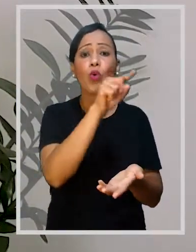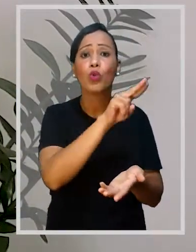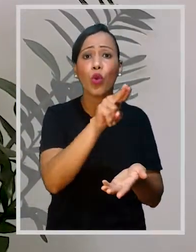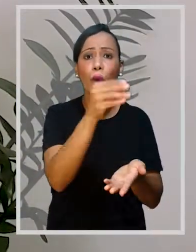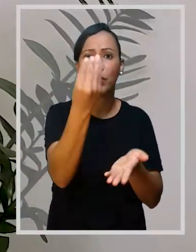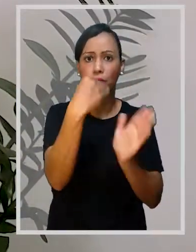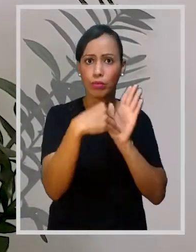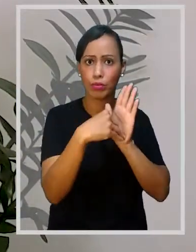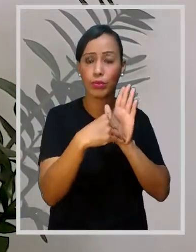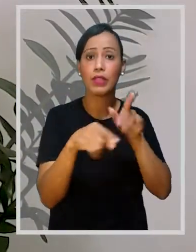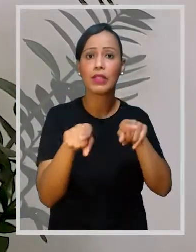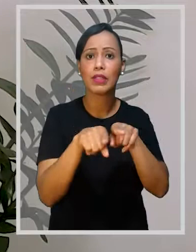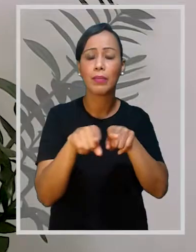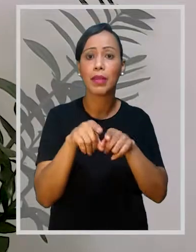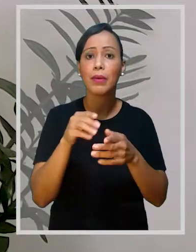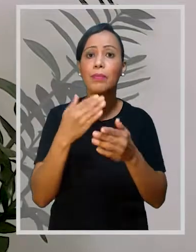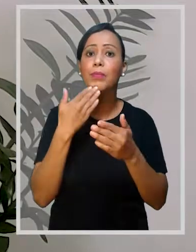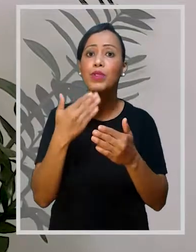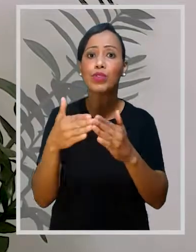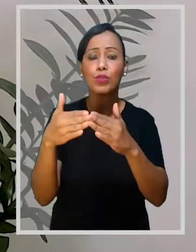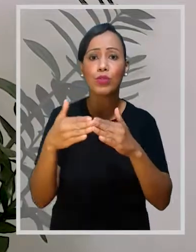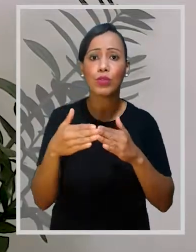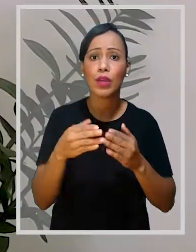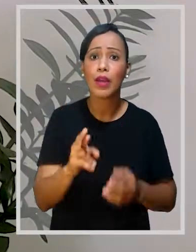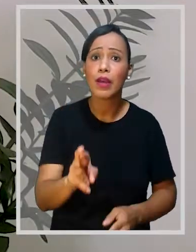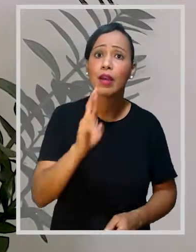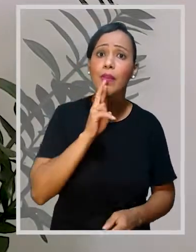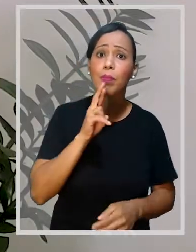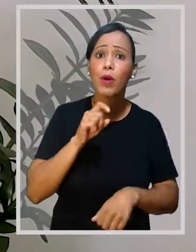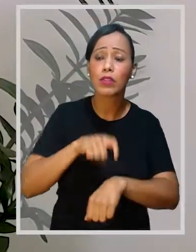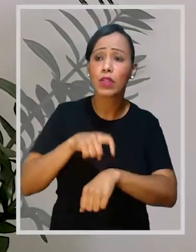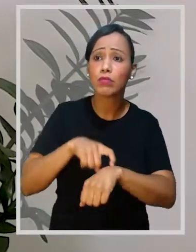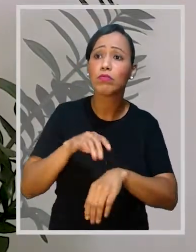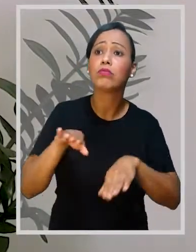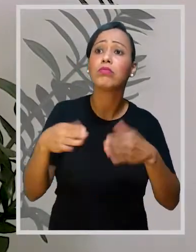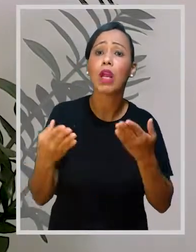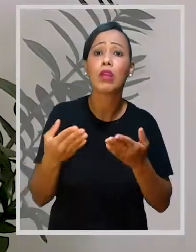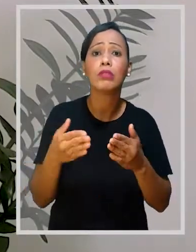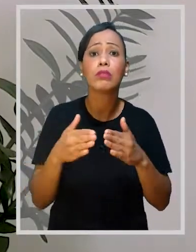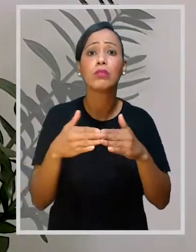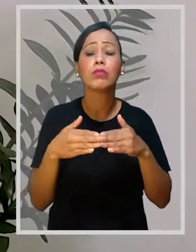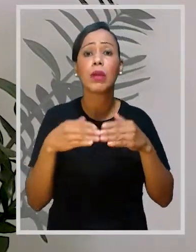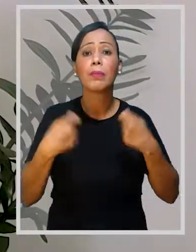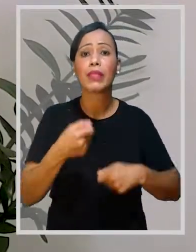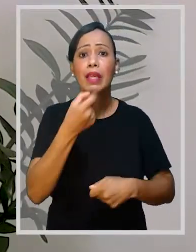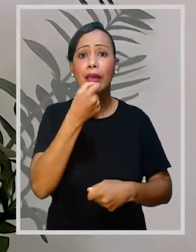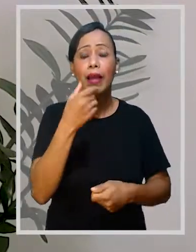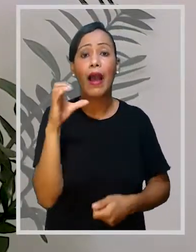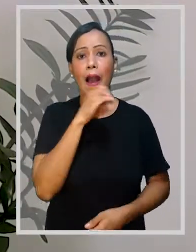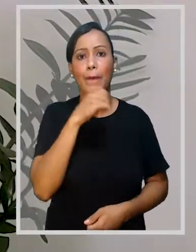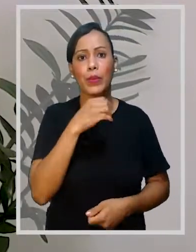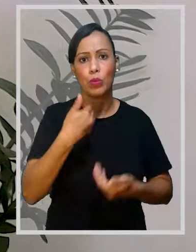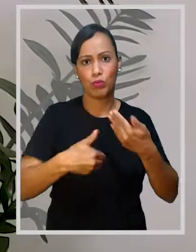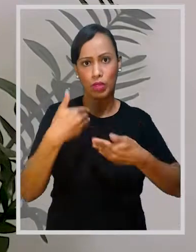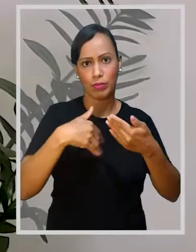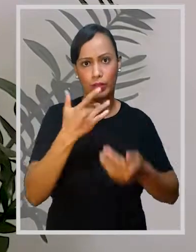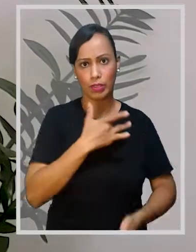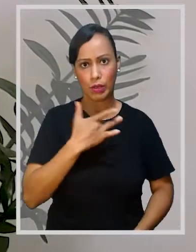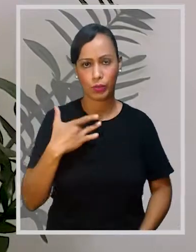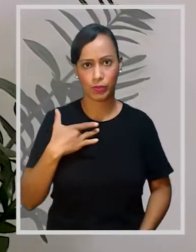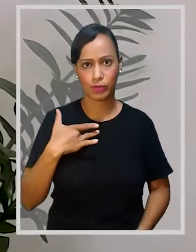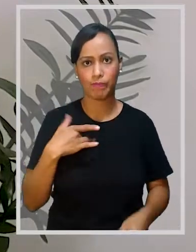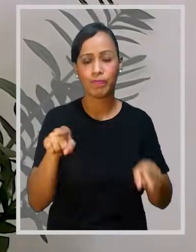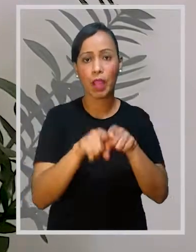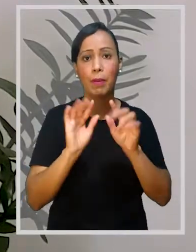E o pedido de fornecimento do medicamento ou de resposta com justificativa dentro de um prazo razoável